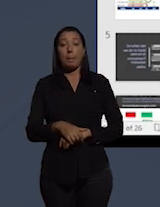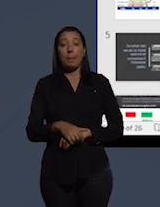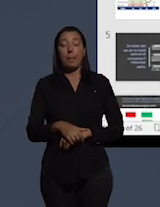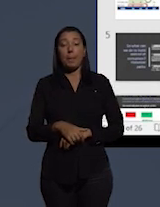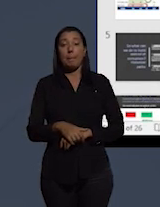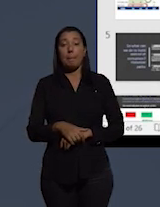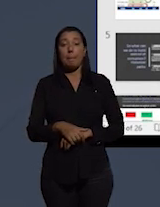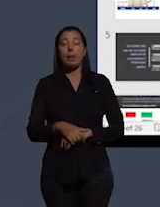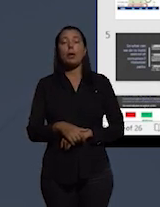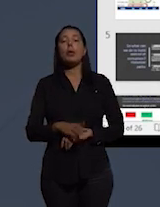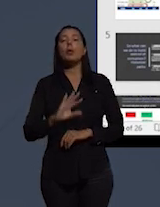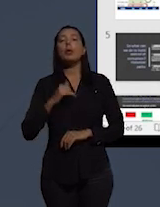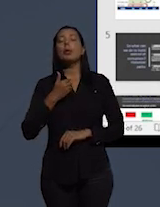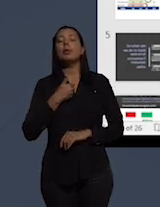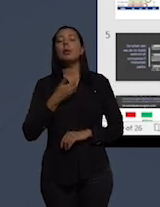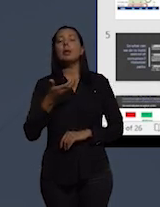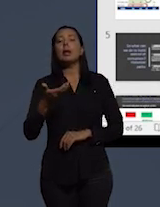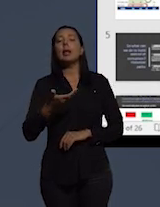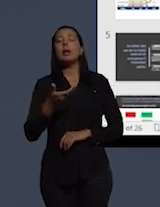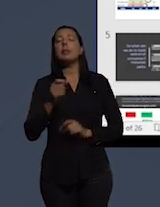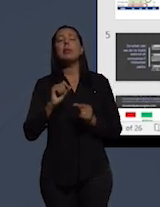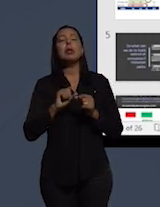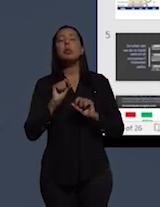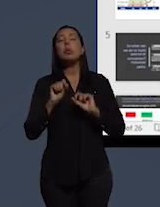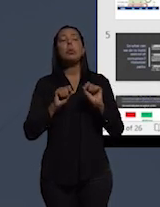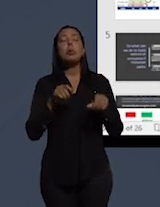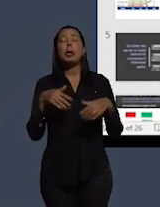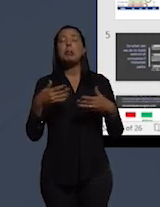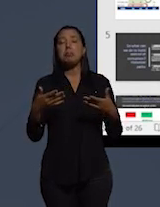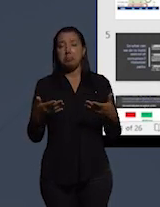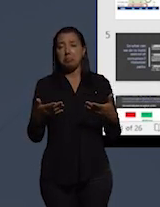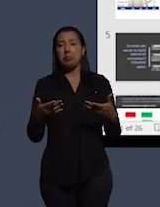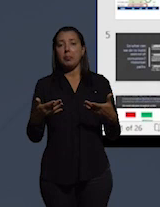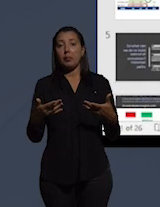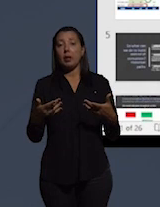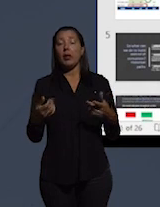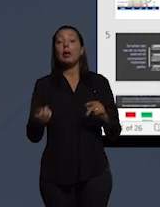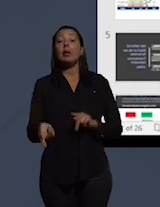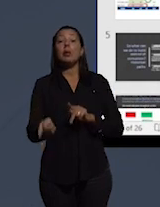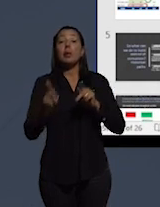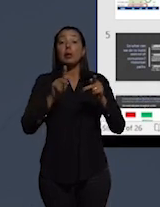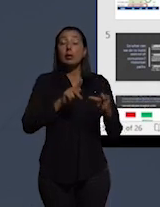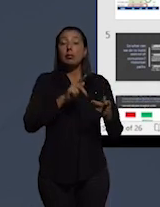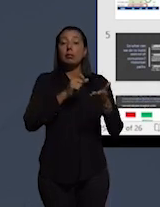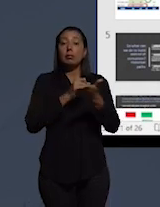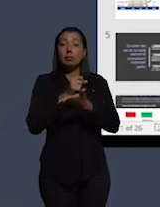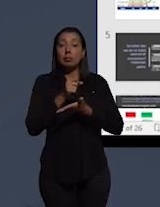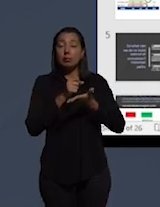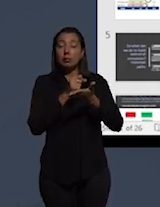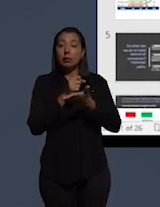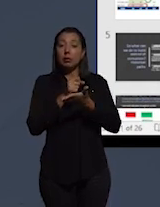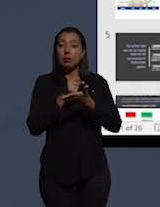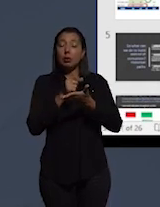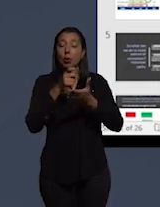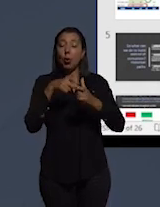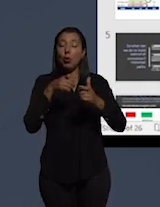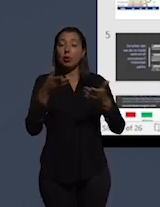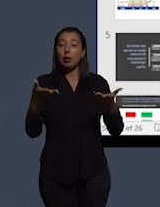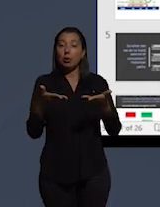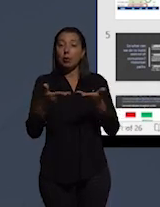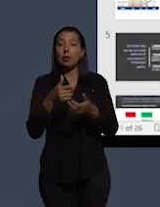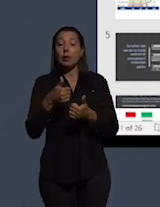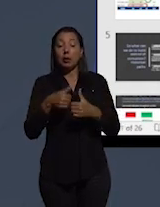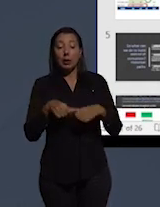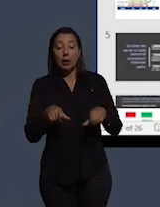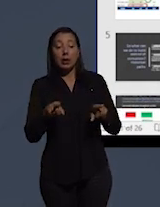lugar, o que nós queremos fazer? O que nós queremos é uma transição, é basicamente passar de onde estamos para